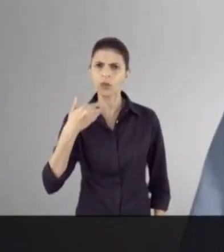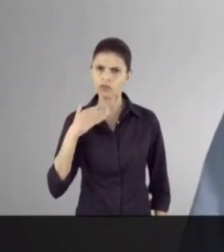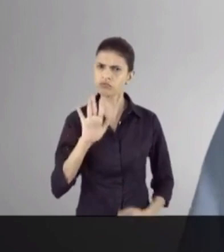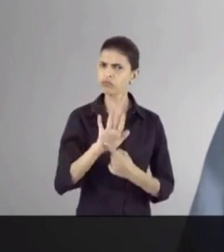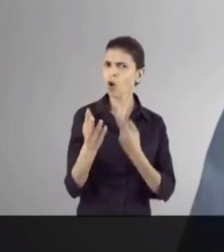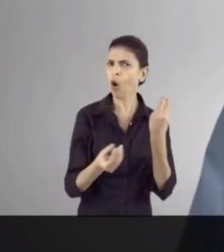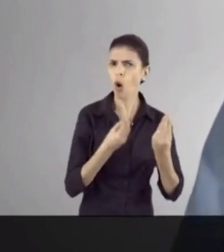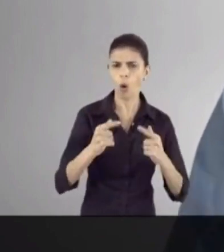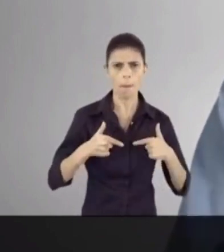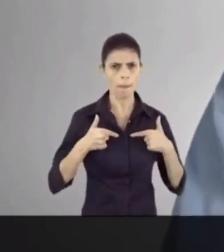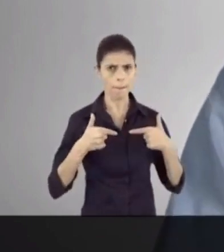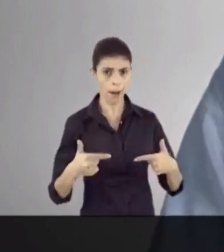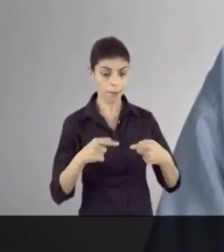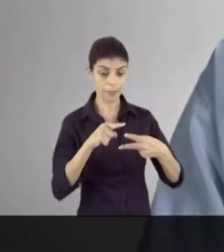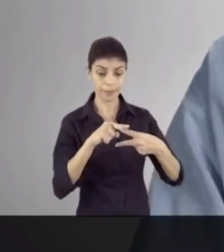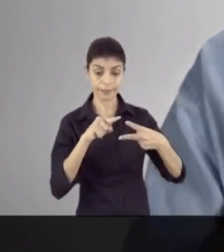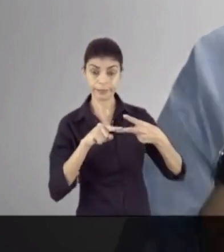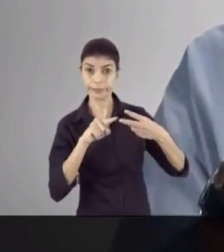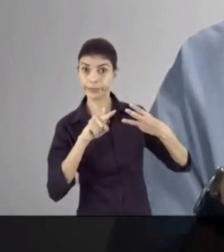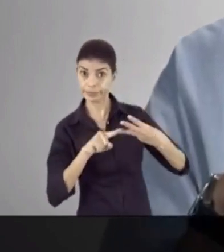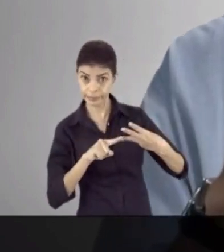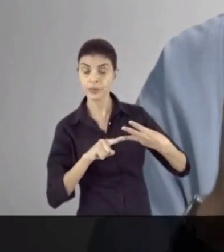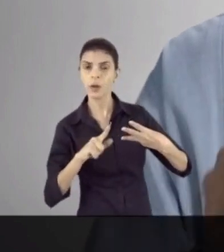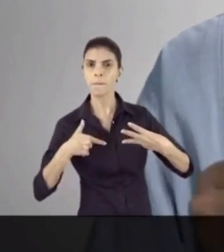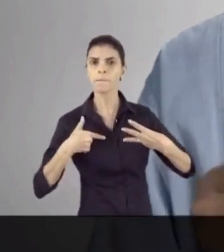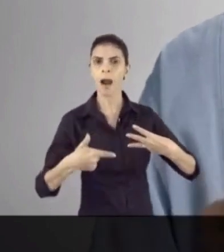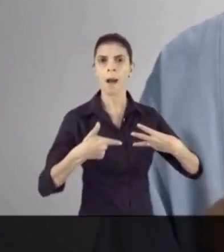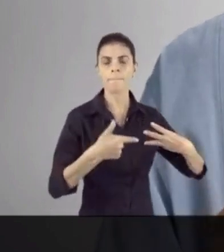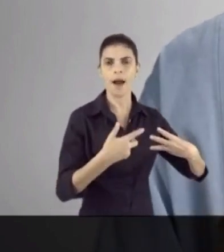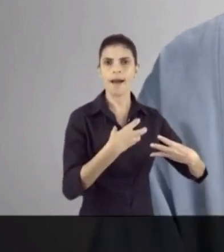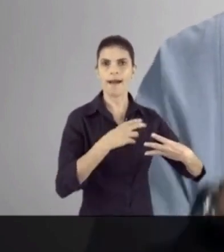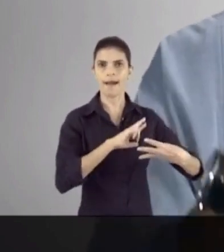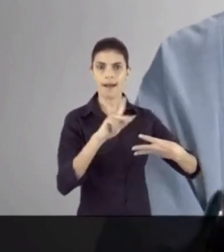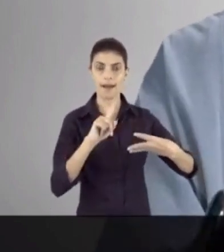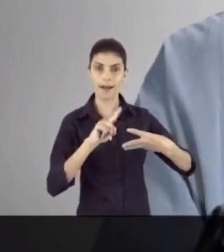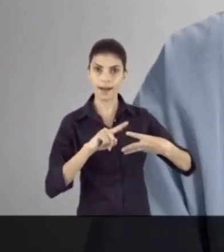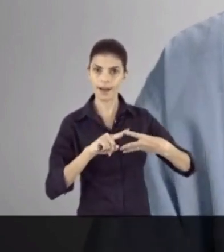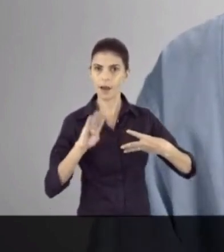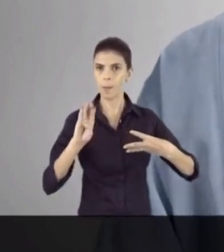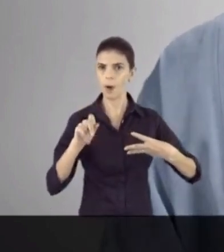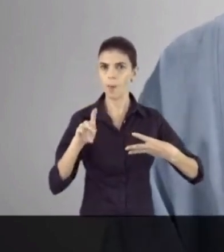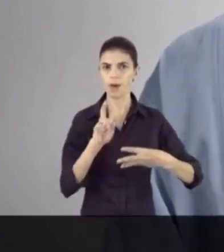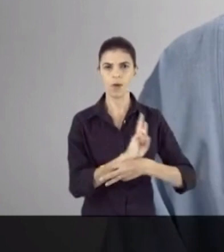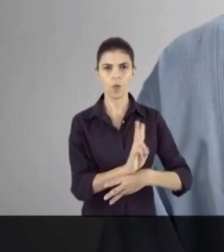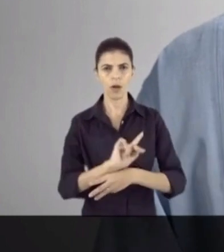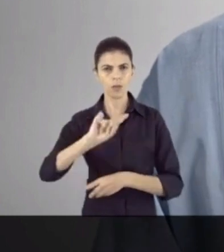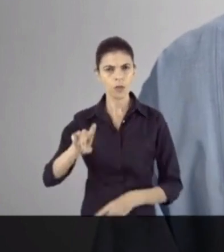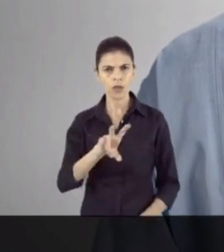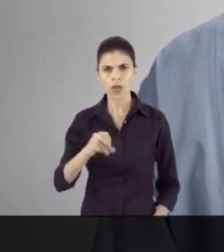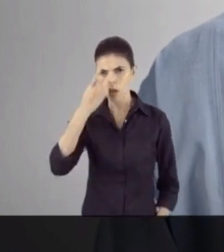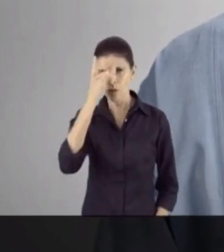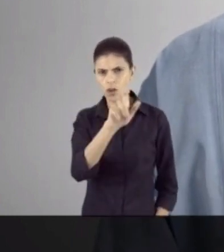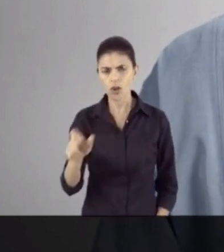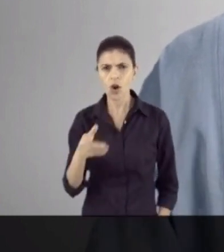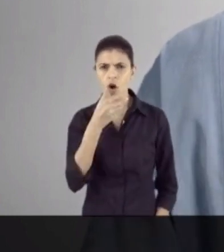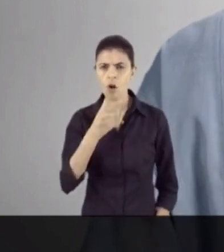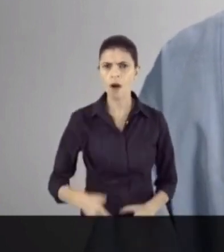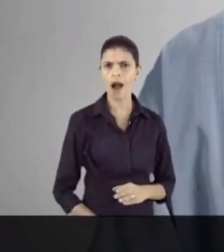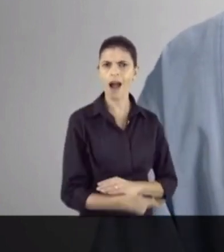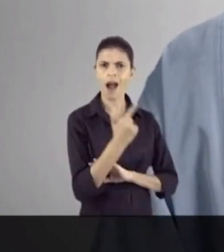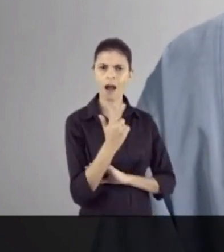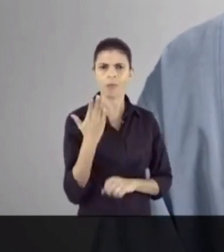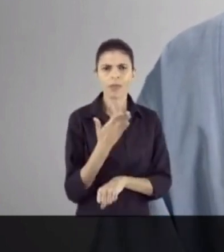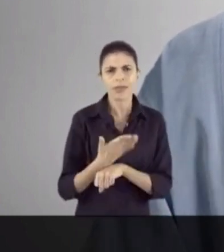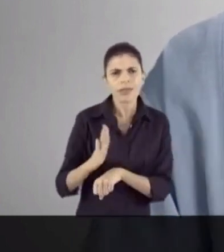prefeitura E eu vou te mostrar o que faremos Serão três ações de grande impacto Primeira O BOPE da guarda 1.500 homens